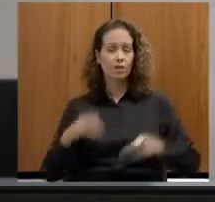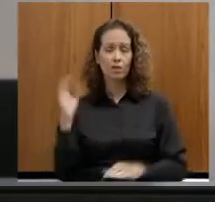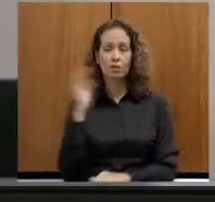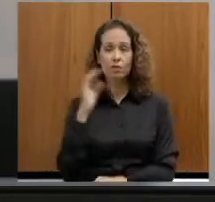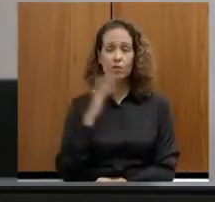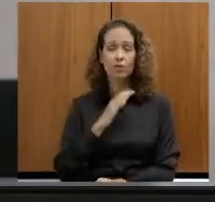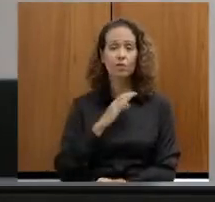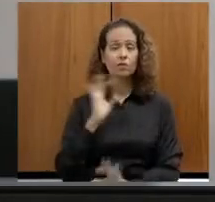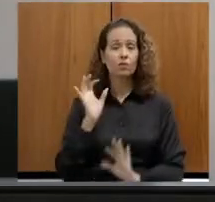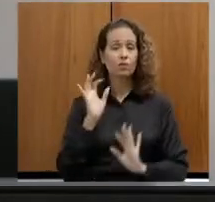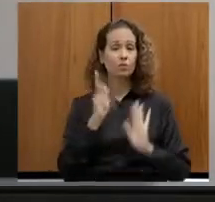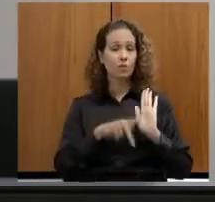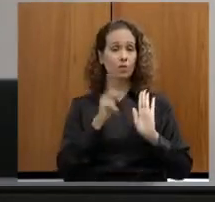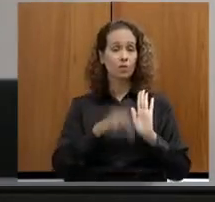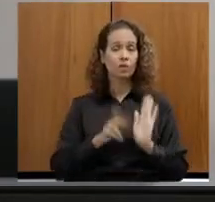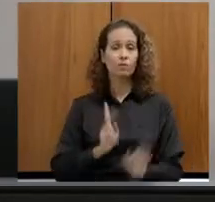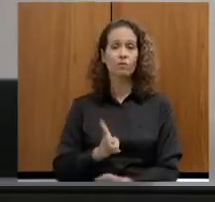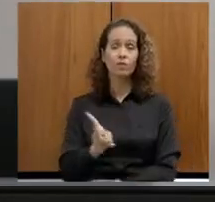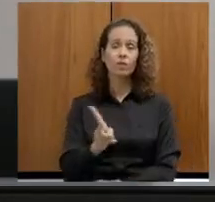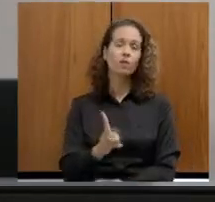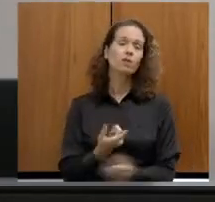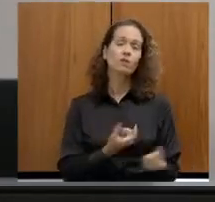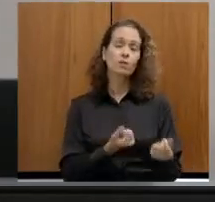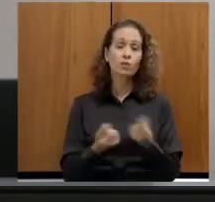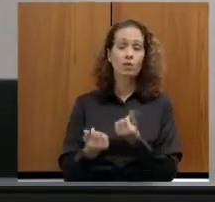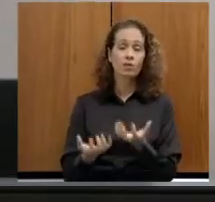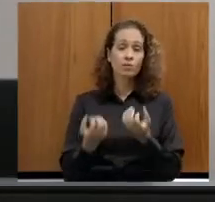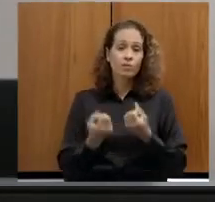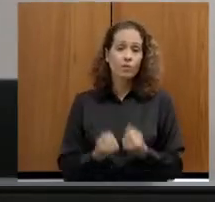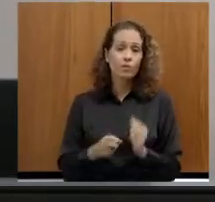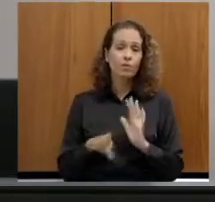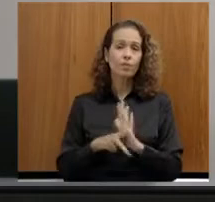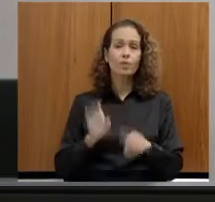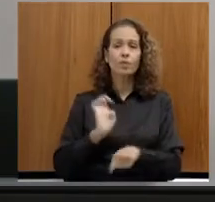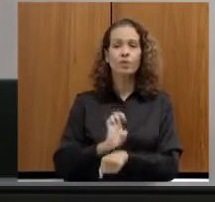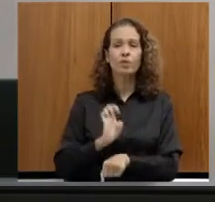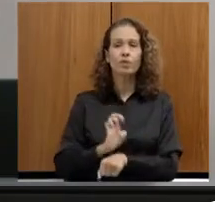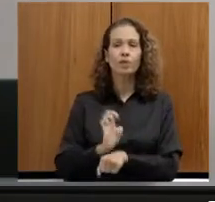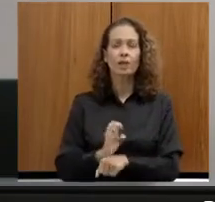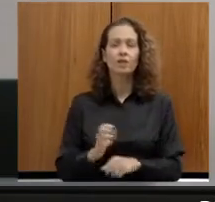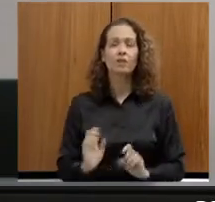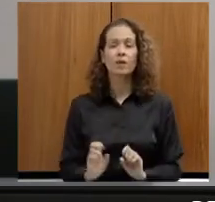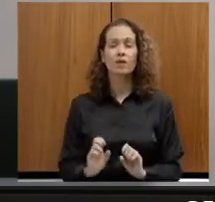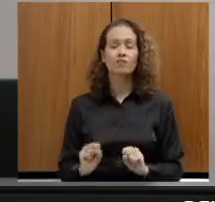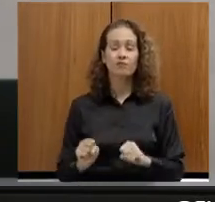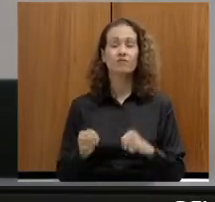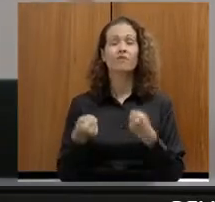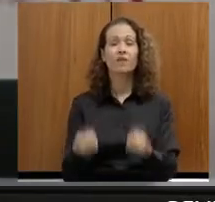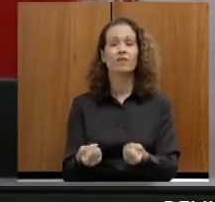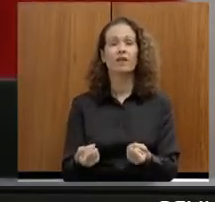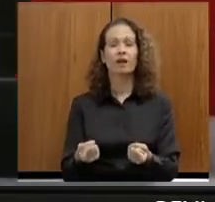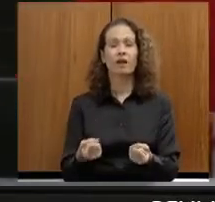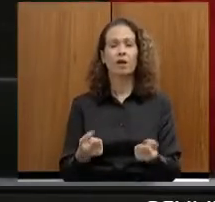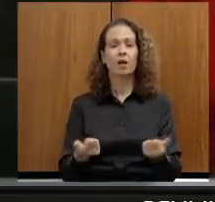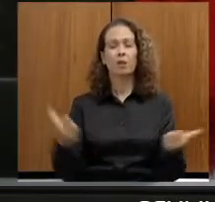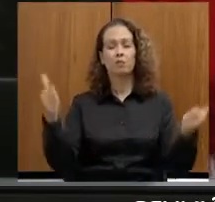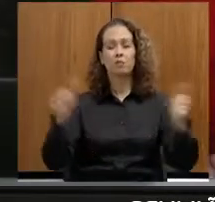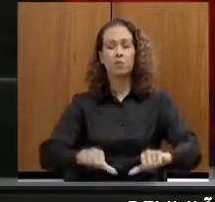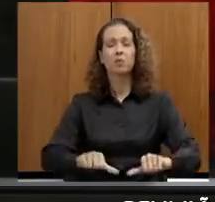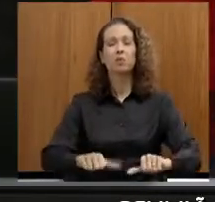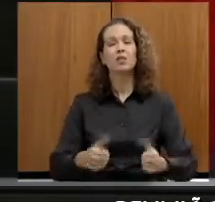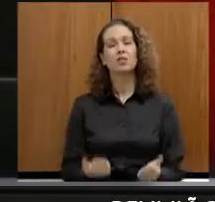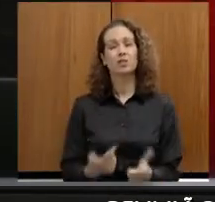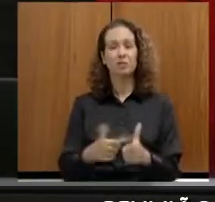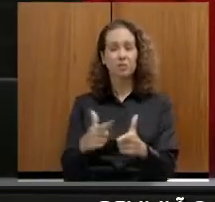permanente de renda para o Estado enfrentar a crise de fome e pobreza. Qual a mobilização política e de